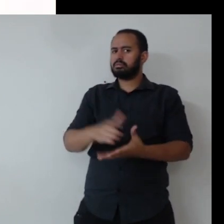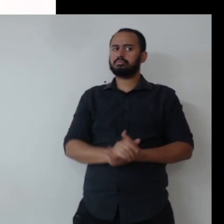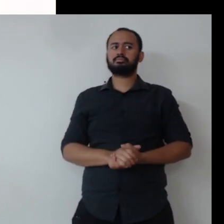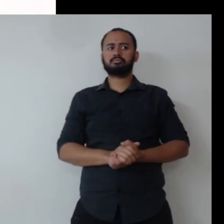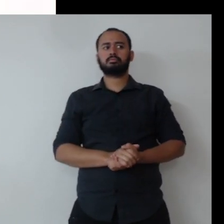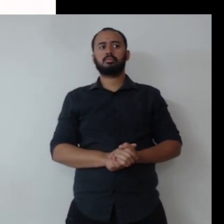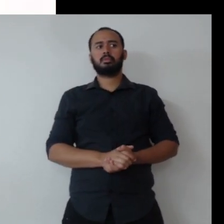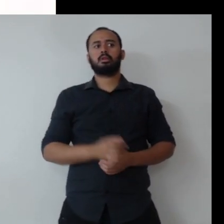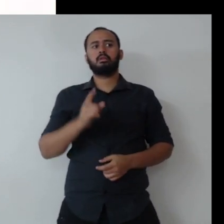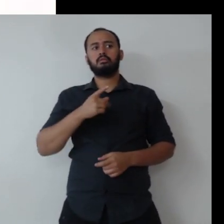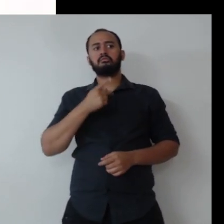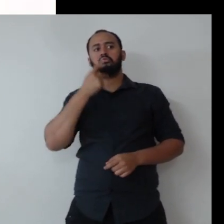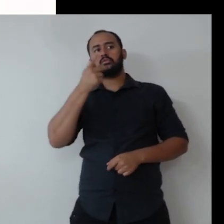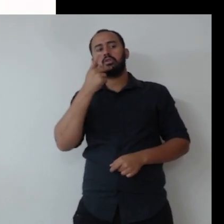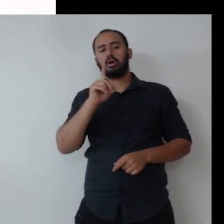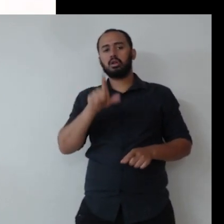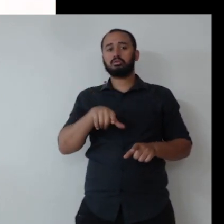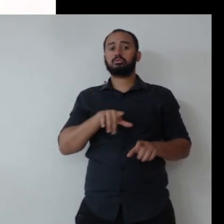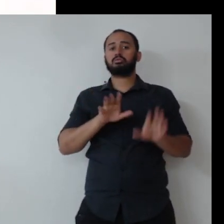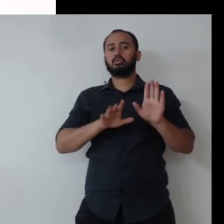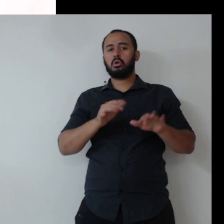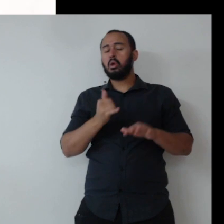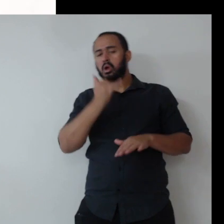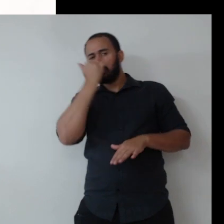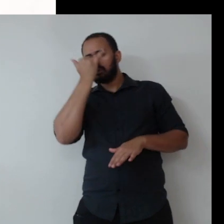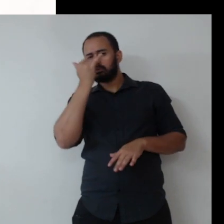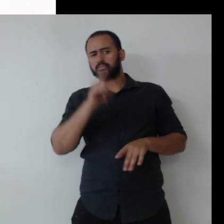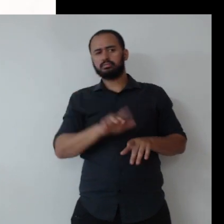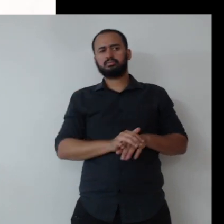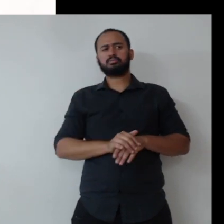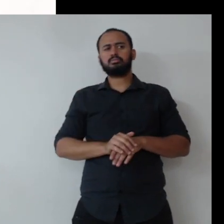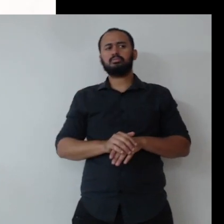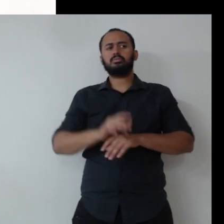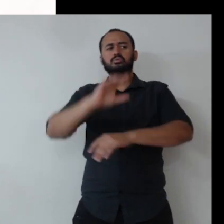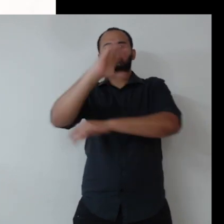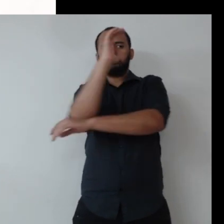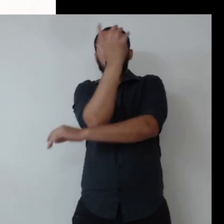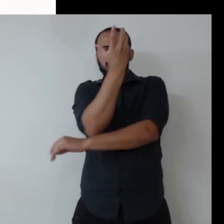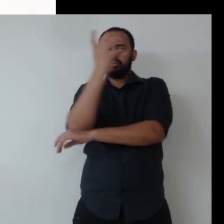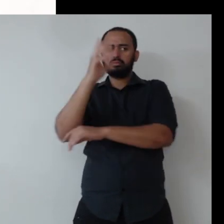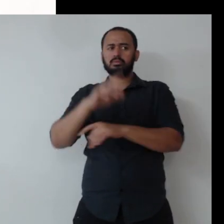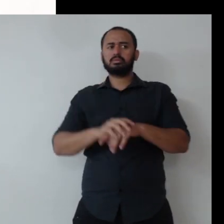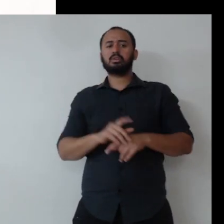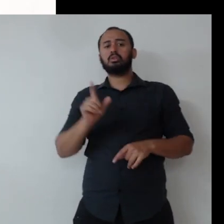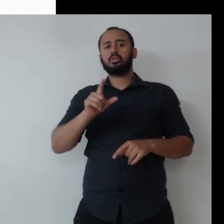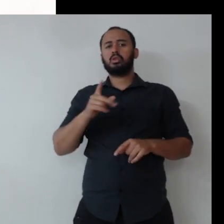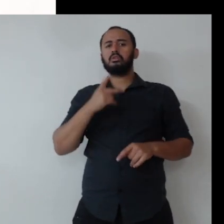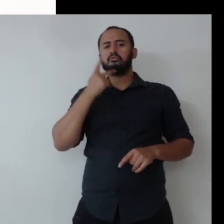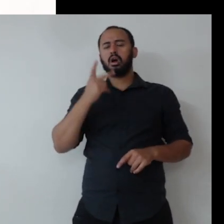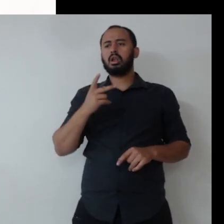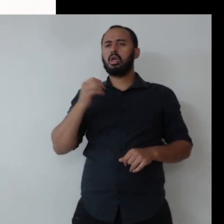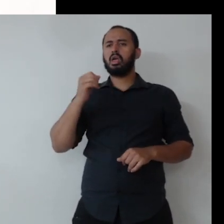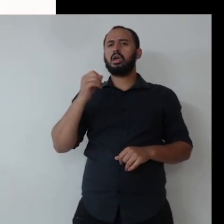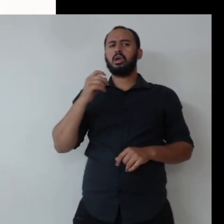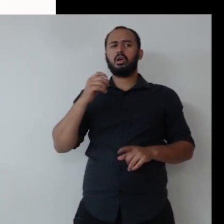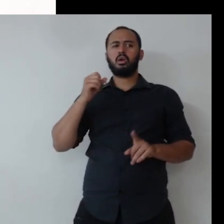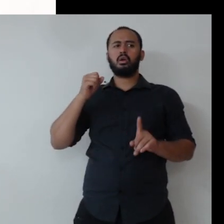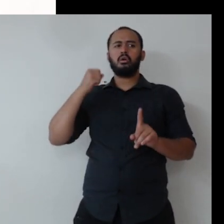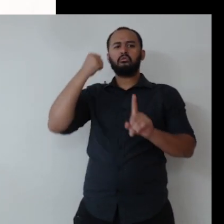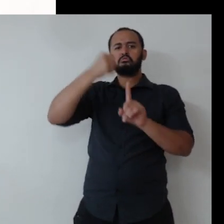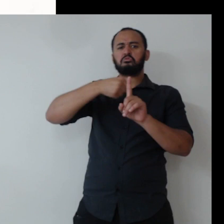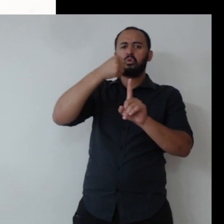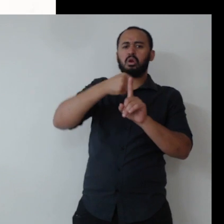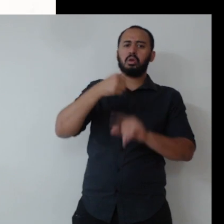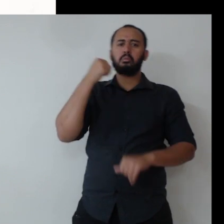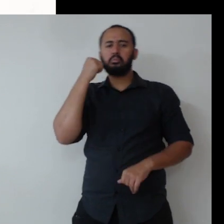ambiental, aí fala de impactos ambientais, fala de egresso do sistema prisional, mulheres vítimas de violência doméstica, é a sustentabilidade